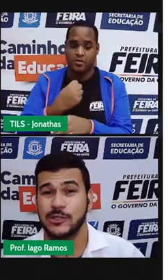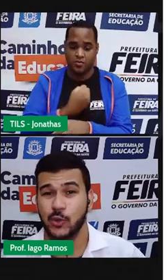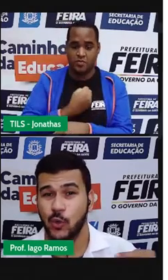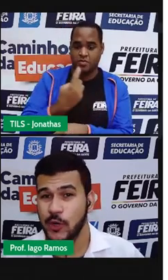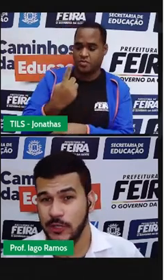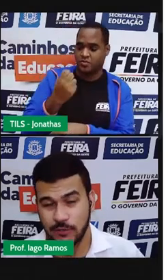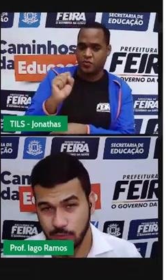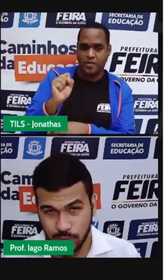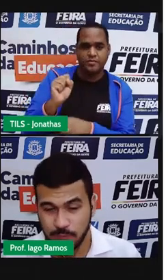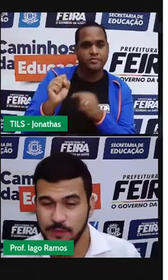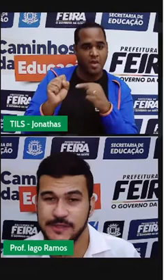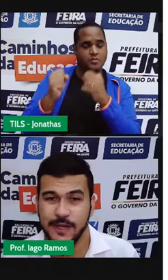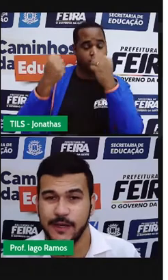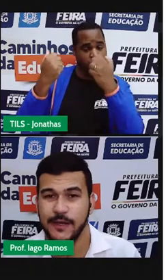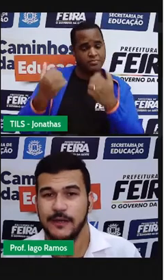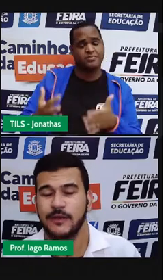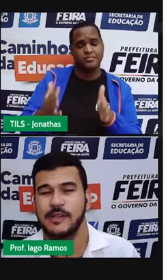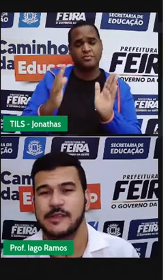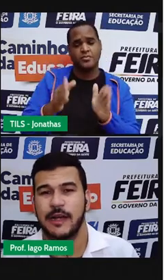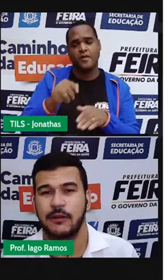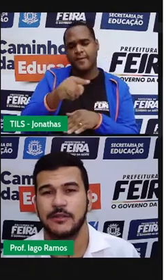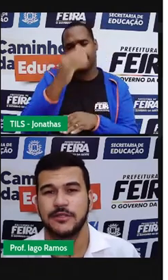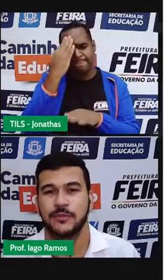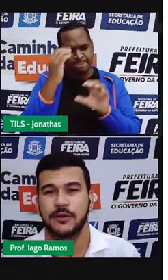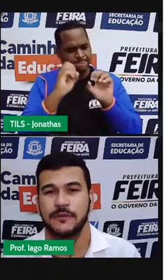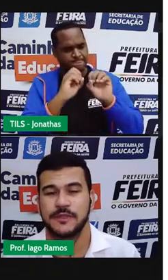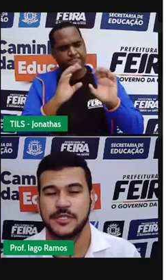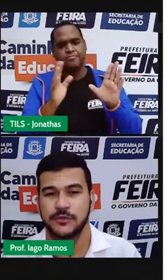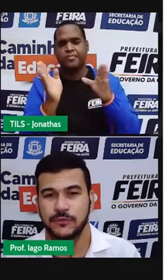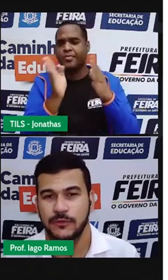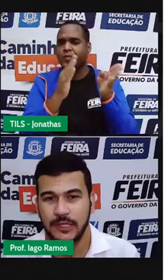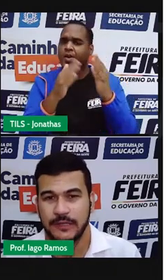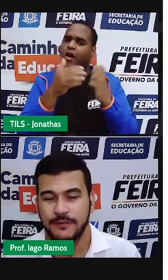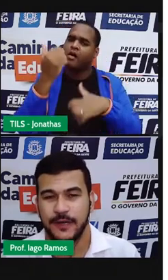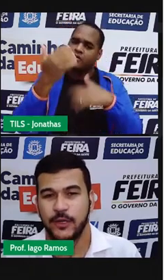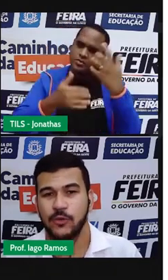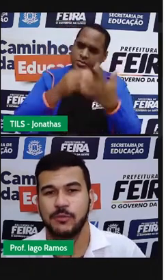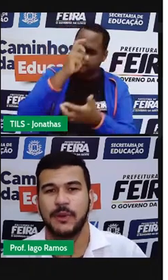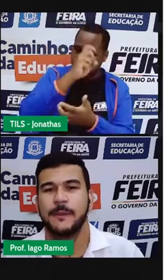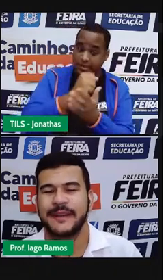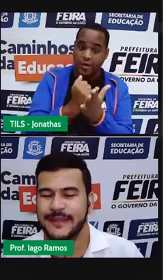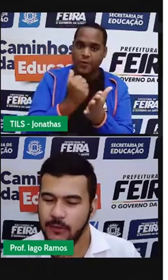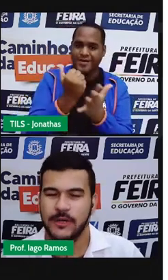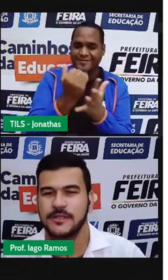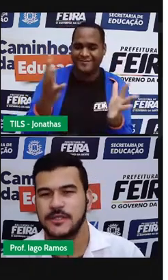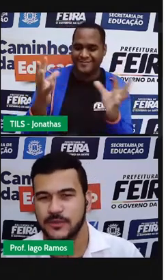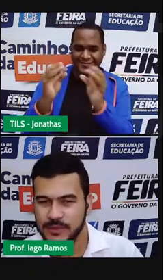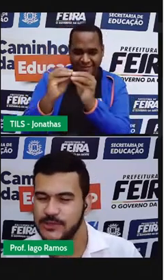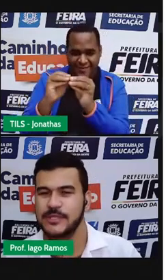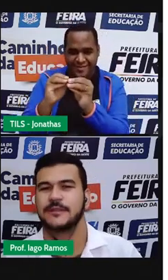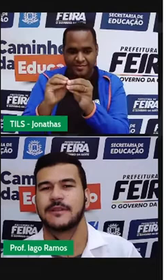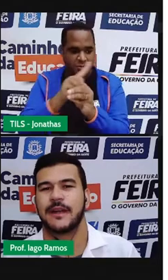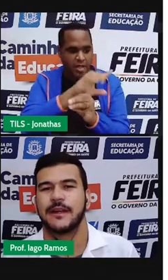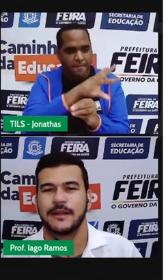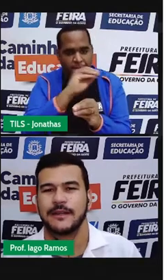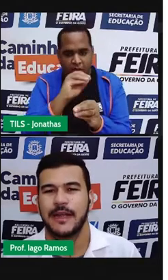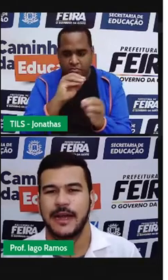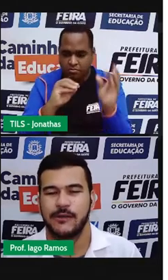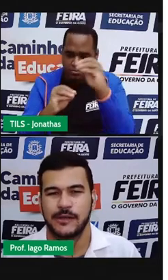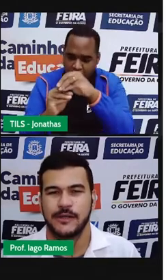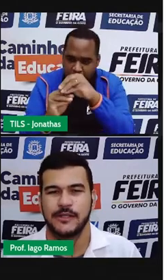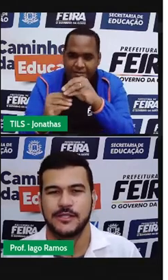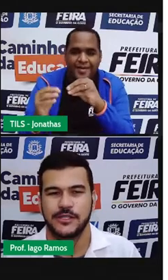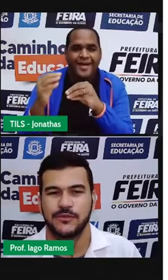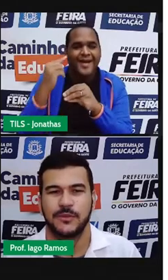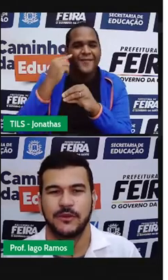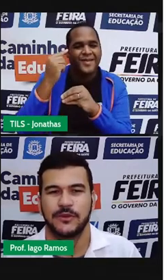18. Pois é. Então, essa aula de número 21 vai complementar o que a gente começou a estudar na